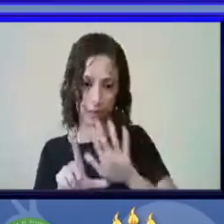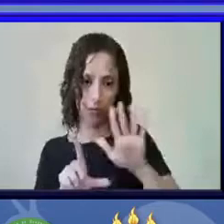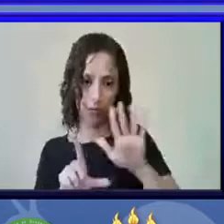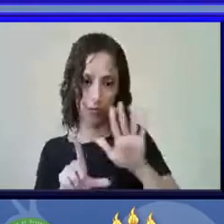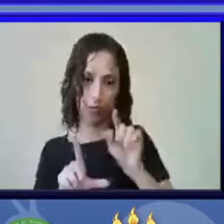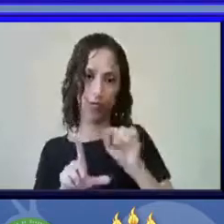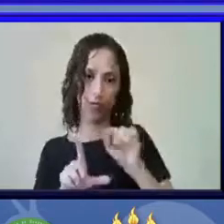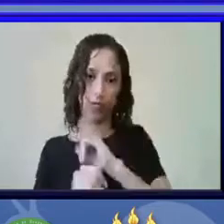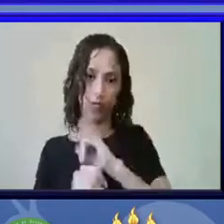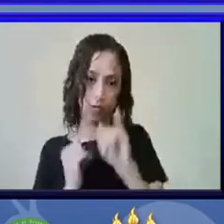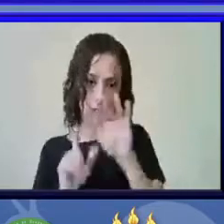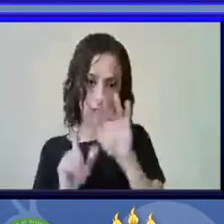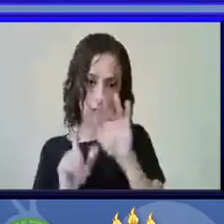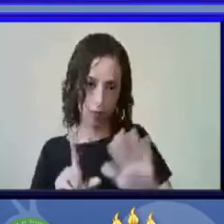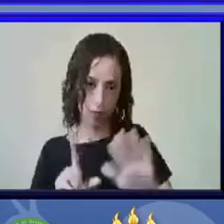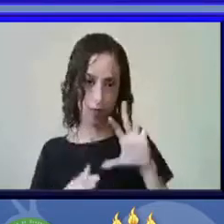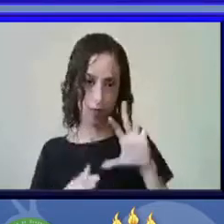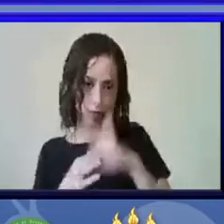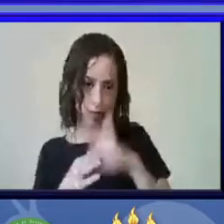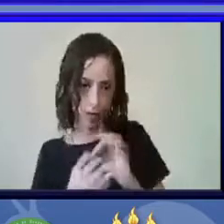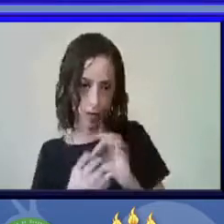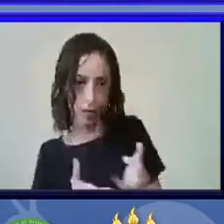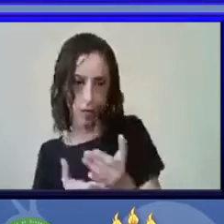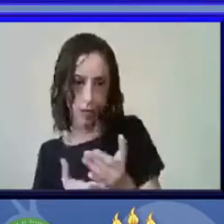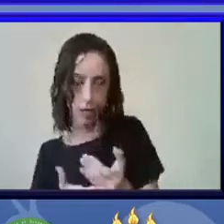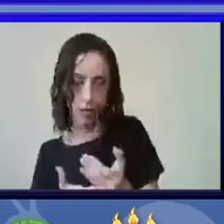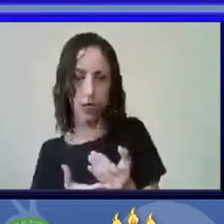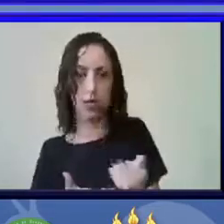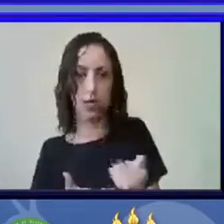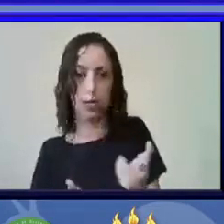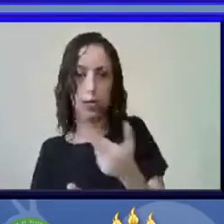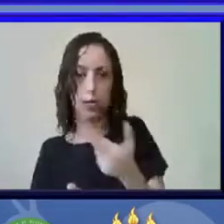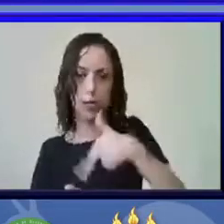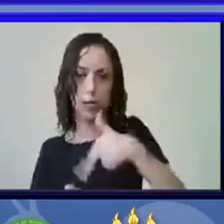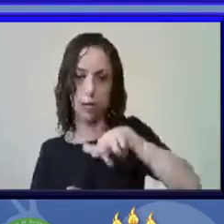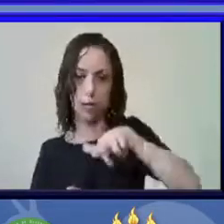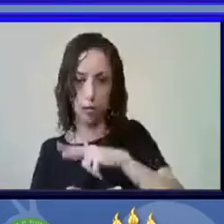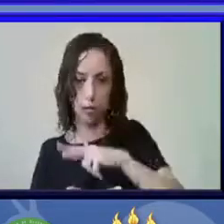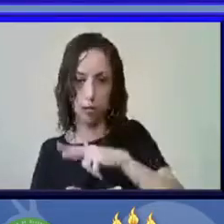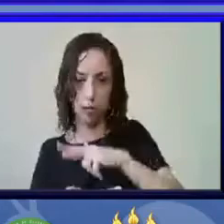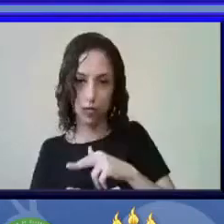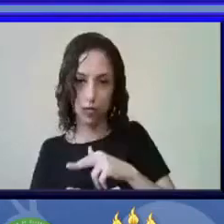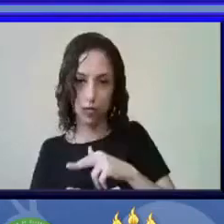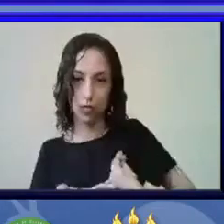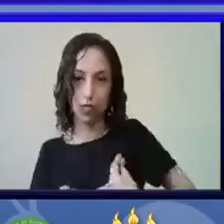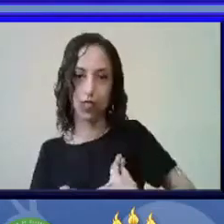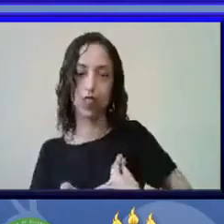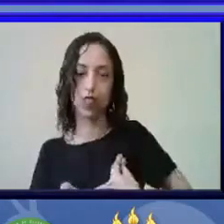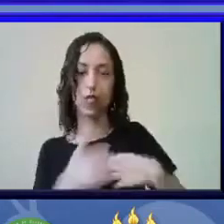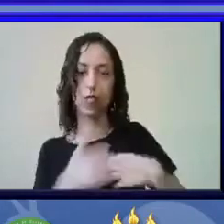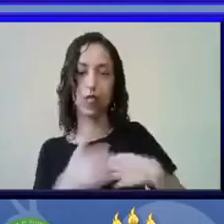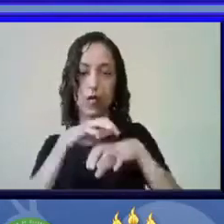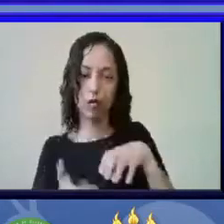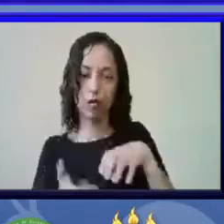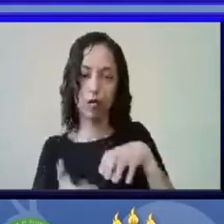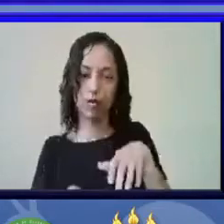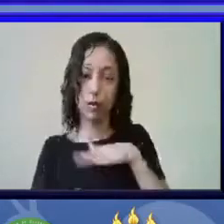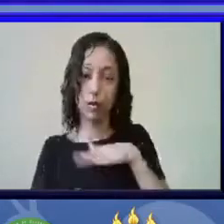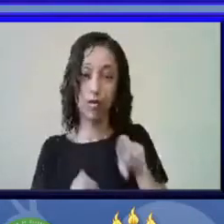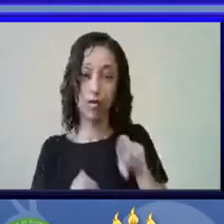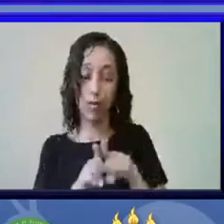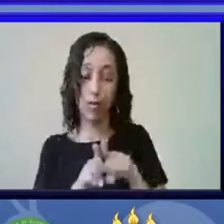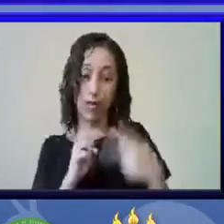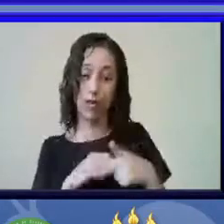que integra dados sobre biodiversidade e os ecossistemas provenientes de fontes diversas do